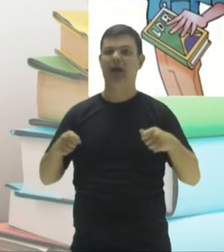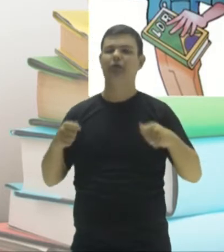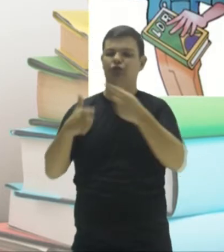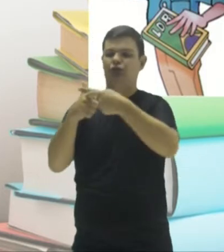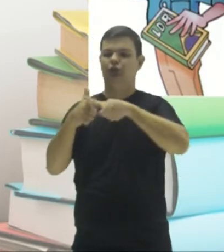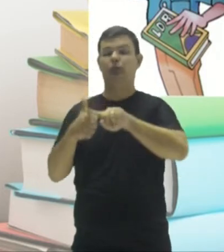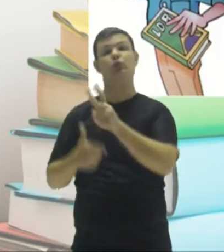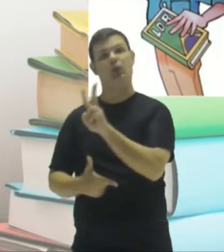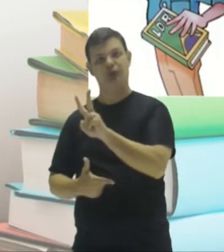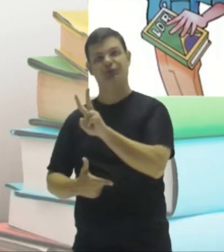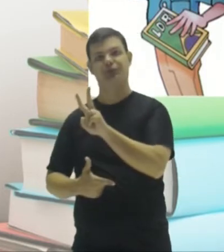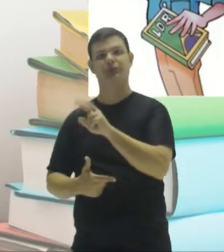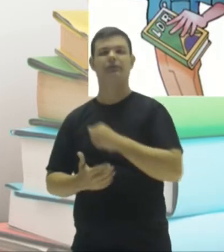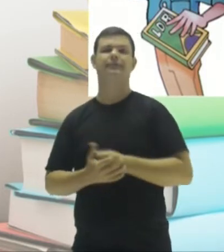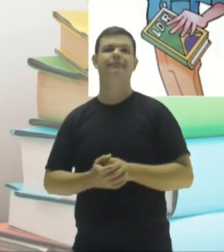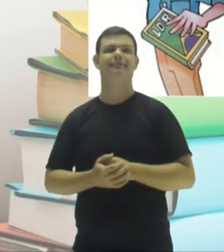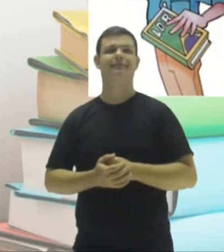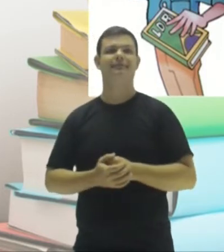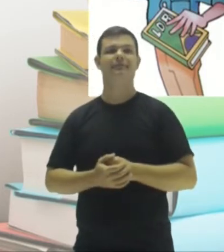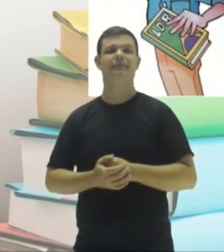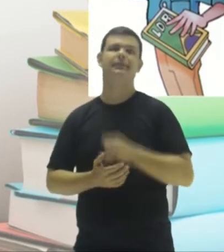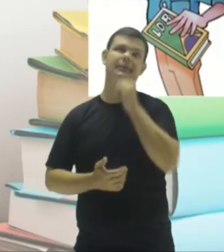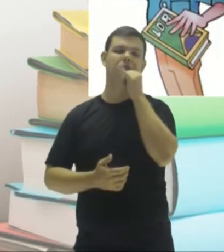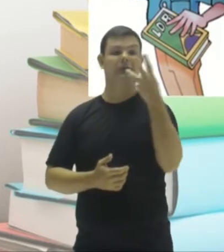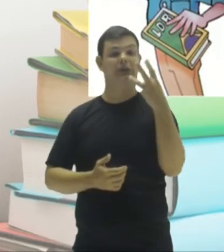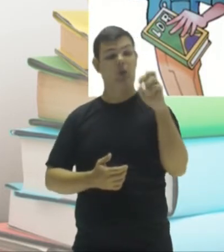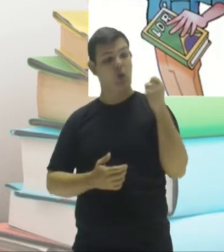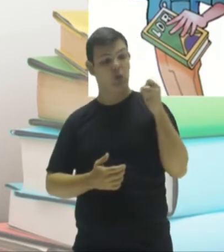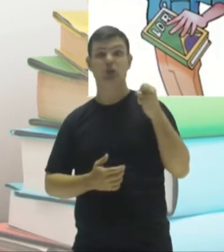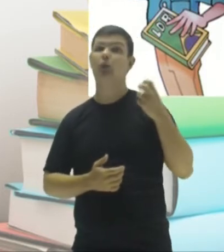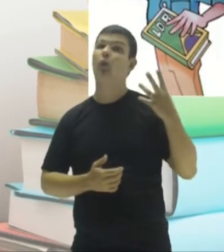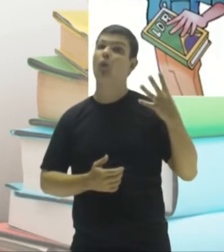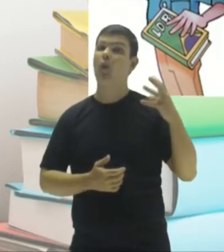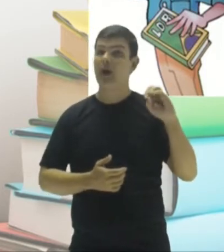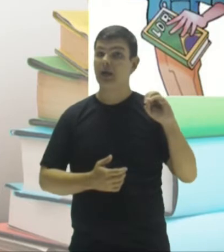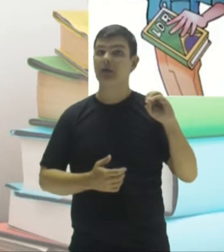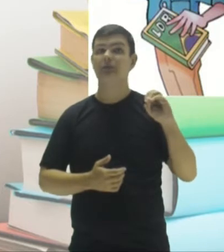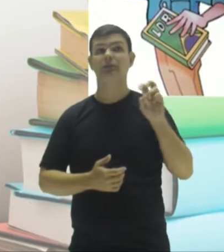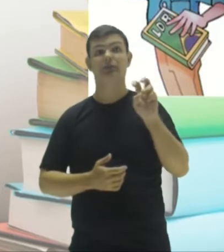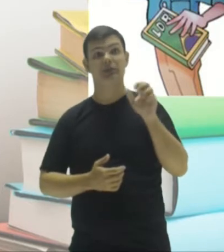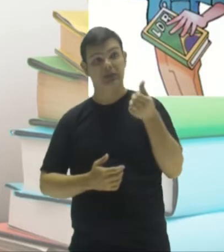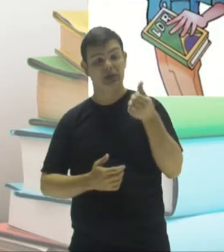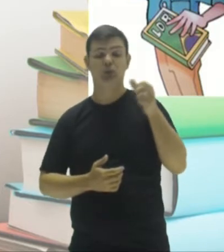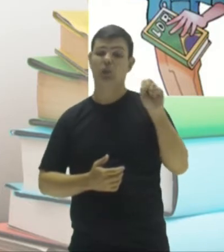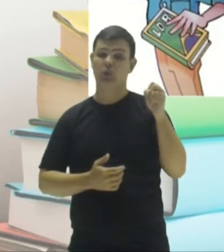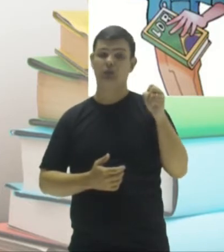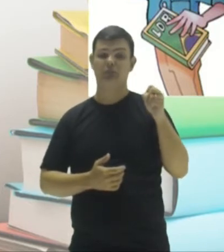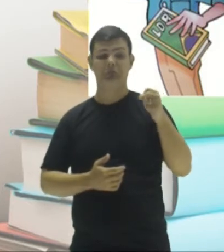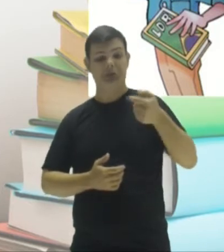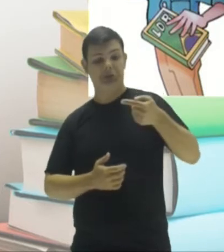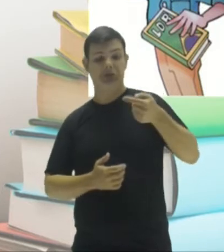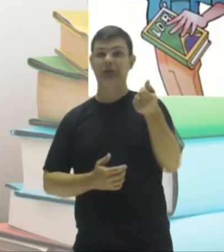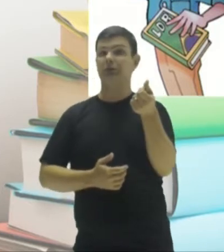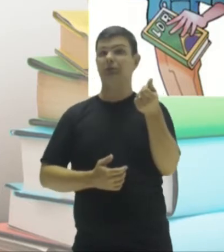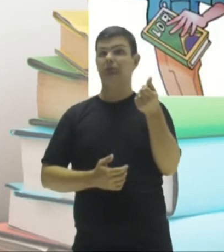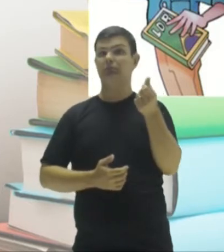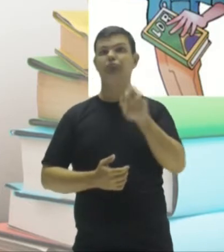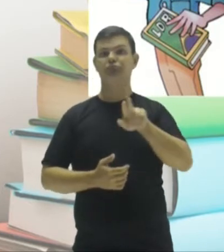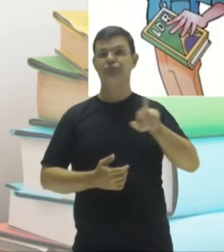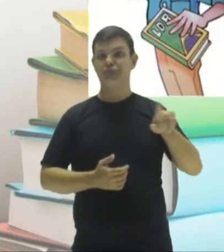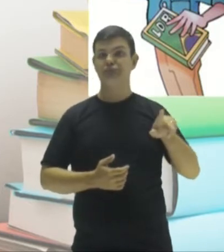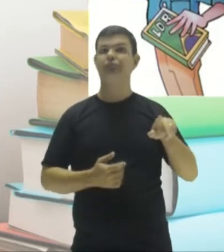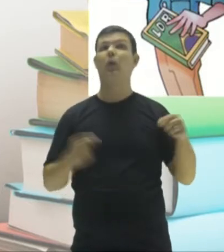dois. Olha aí, trinta e oito, quarenta, sessenta e oito, setenta e seis. São